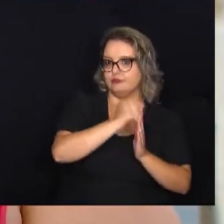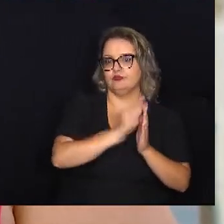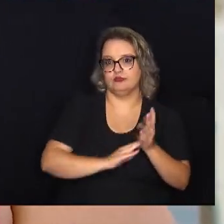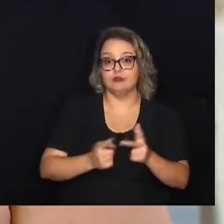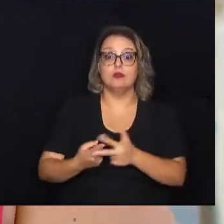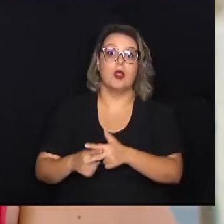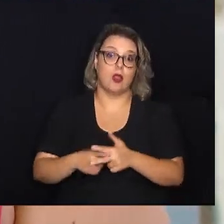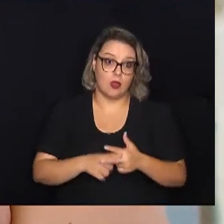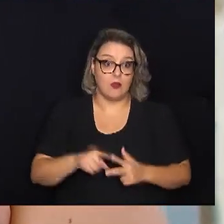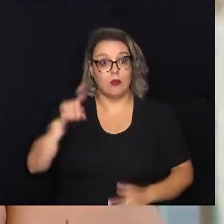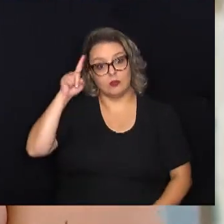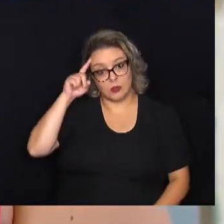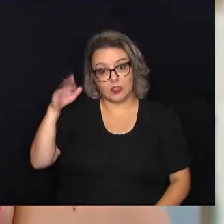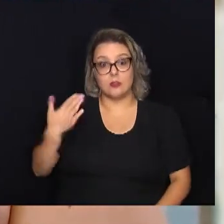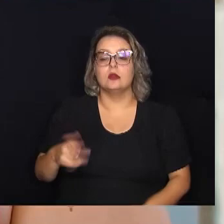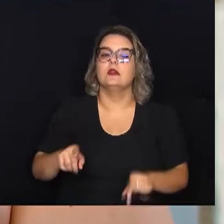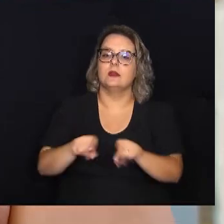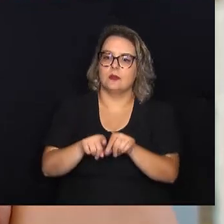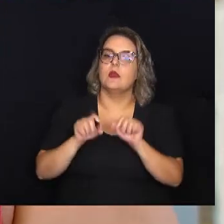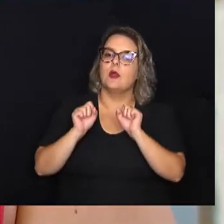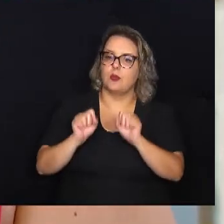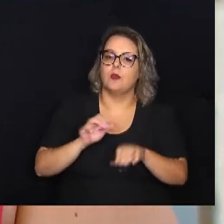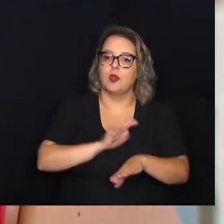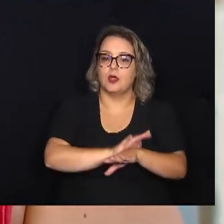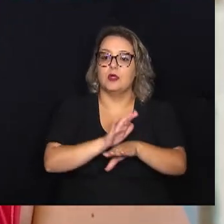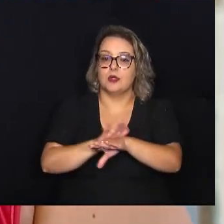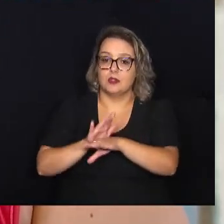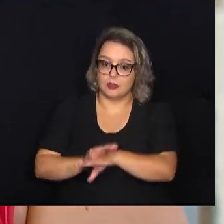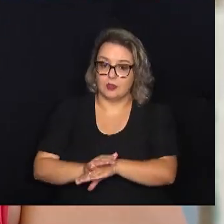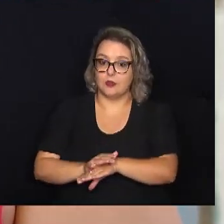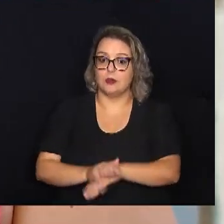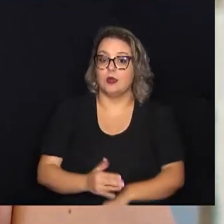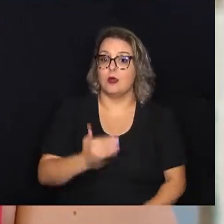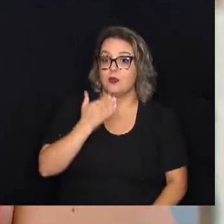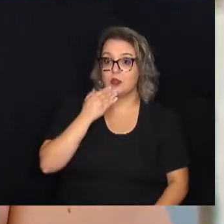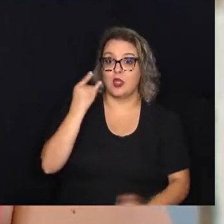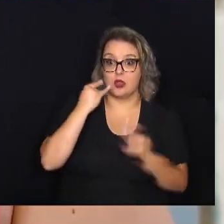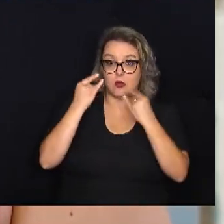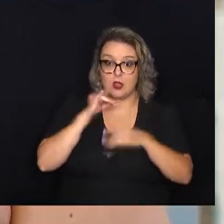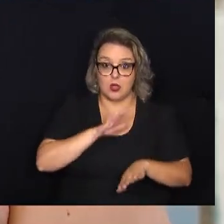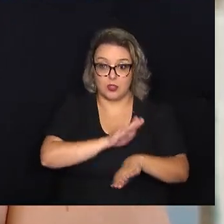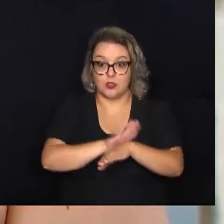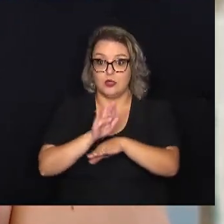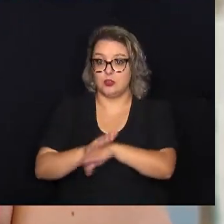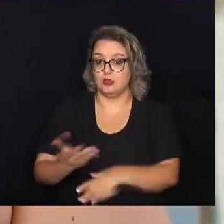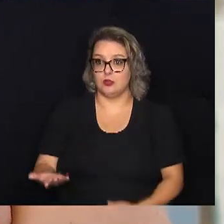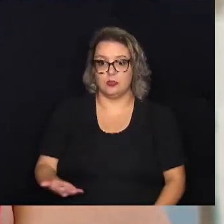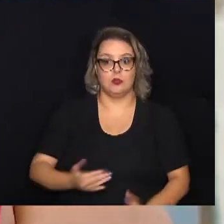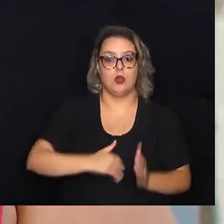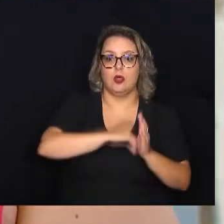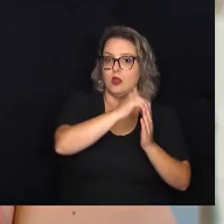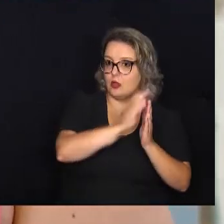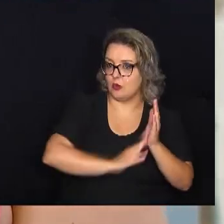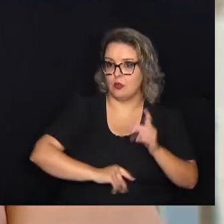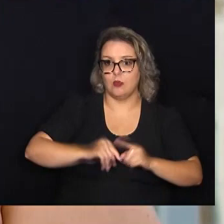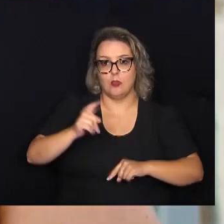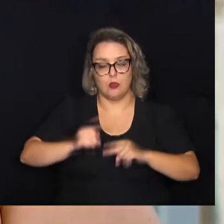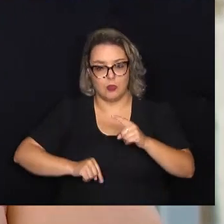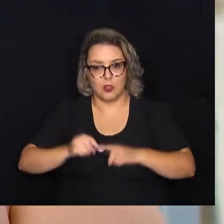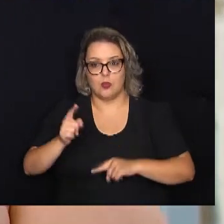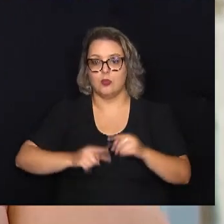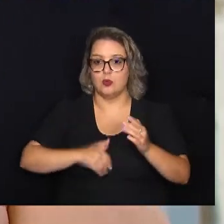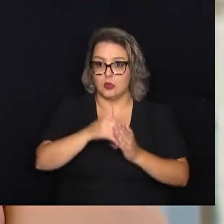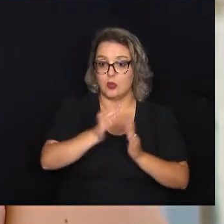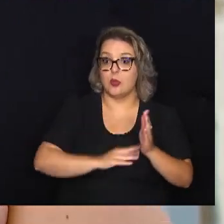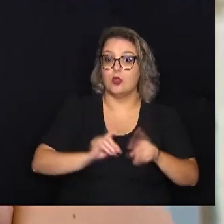Reformas, né? Então, também pode se ajudar. Eu vou pedir para quem tiver interesse de ajudar com tinta, produtos de pintura, entre